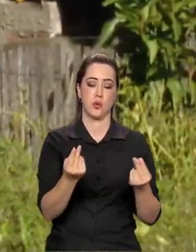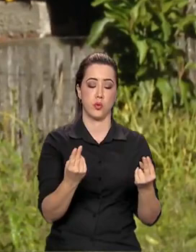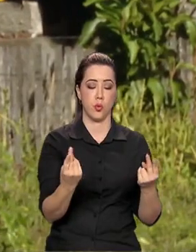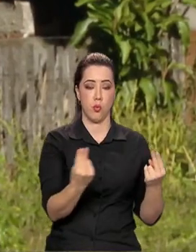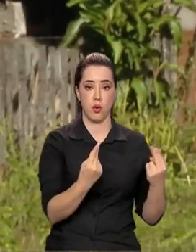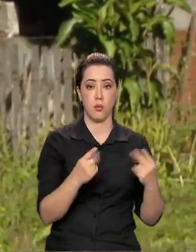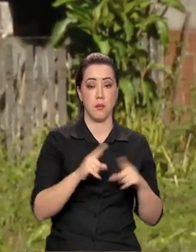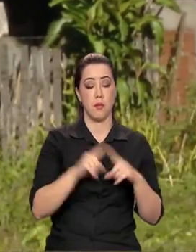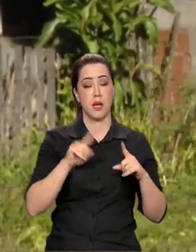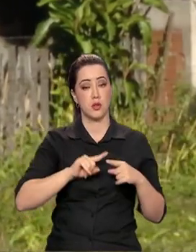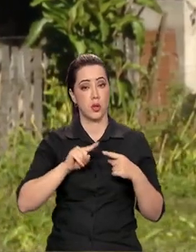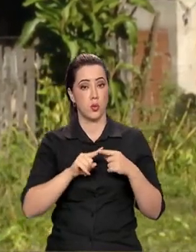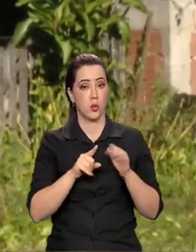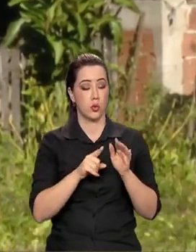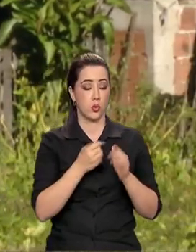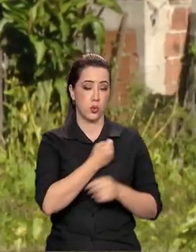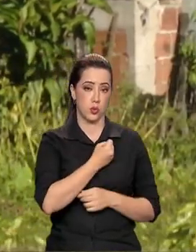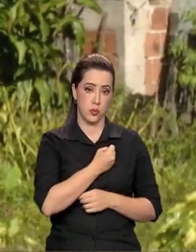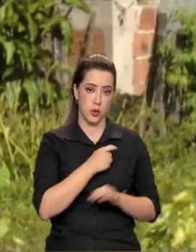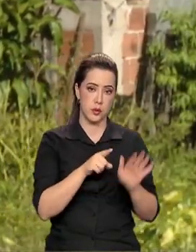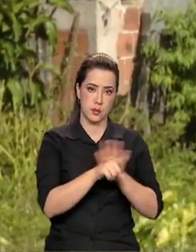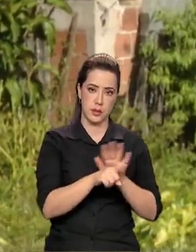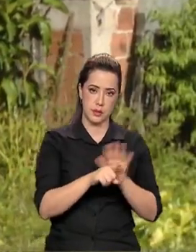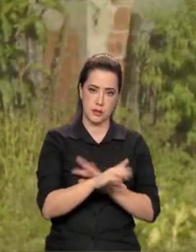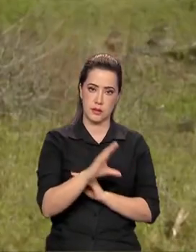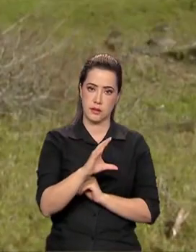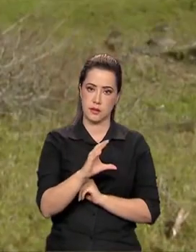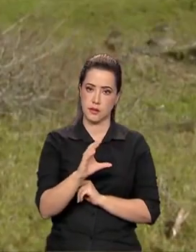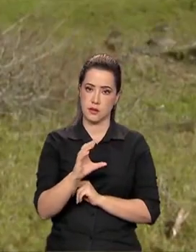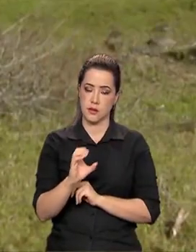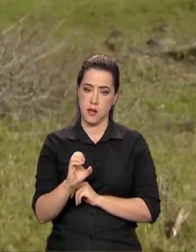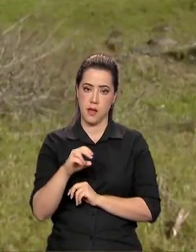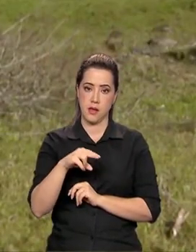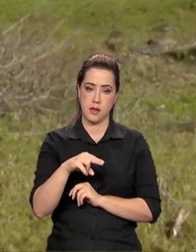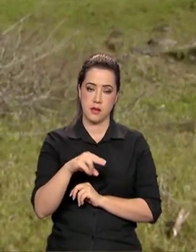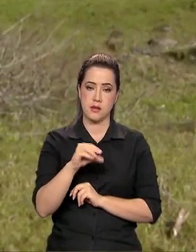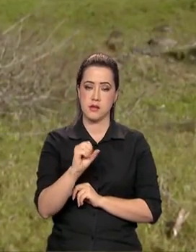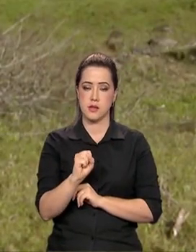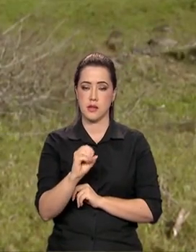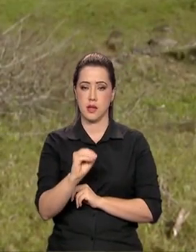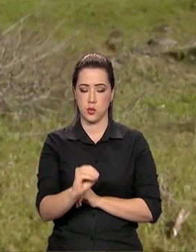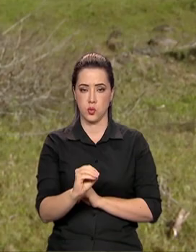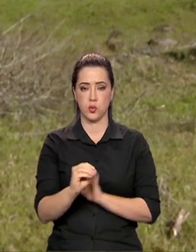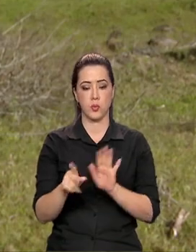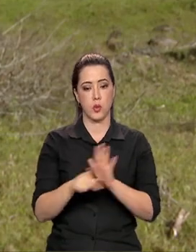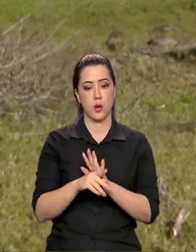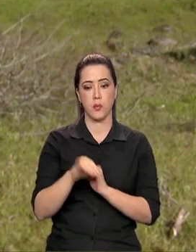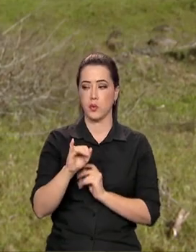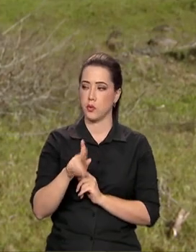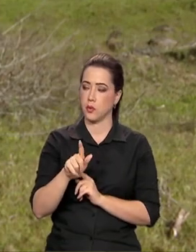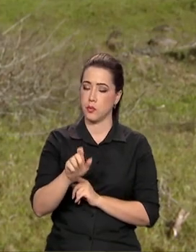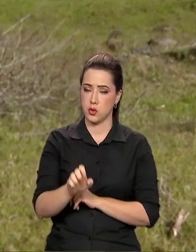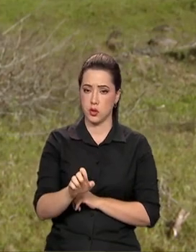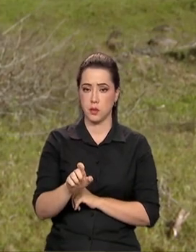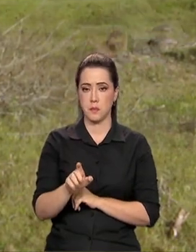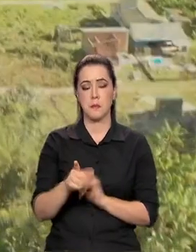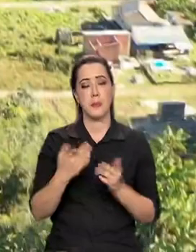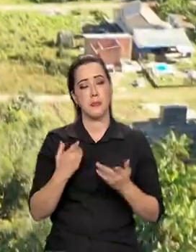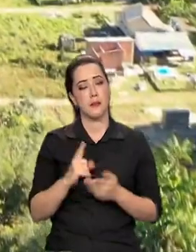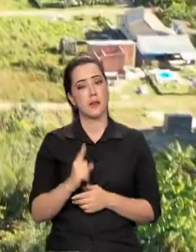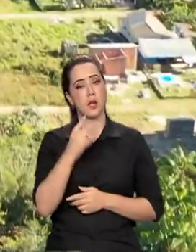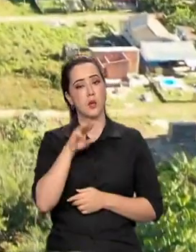apontados pelo Censo do IBGE, divulgado hoje. De acordo com o recenseamento, são um total de 1